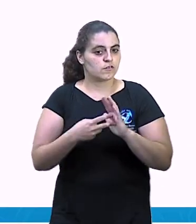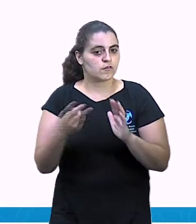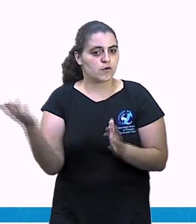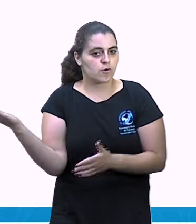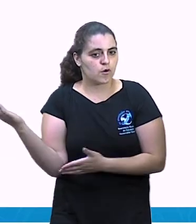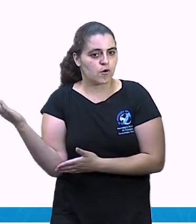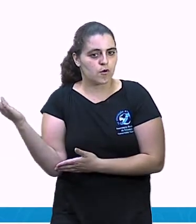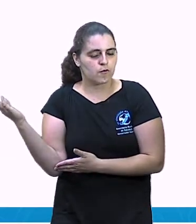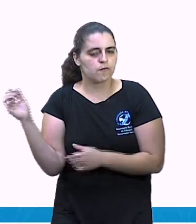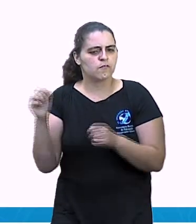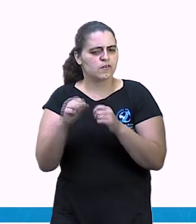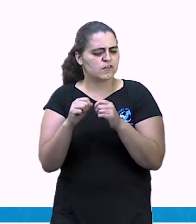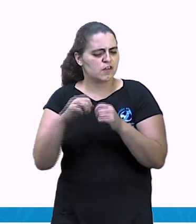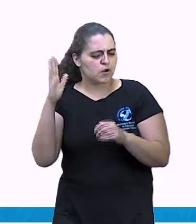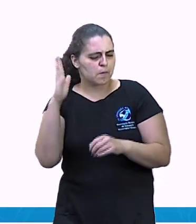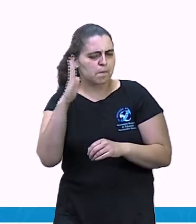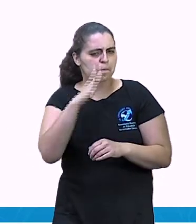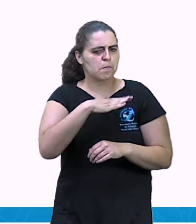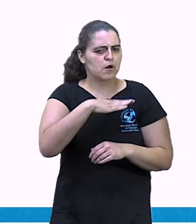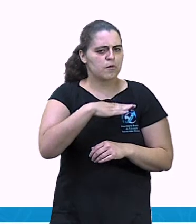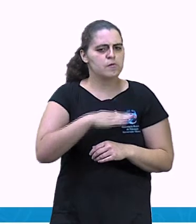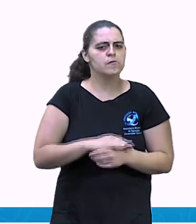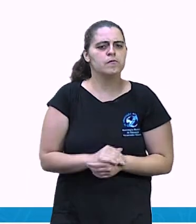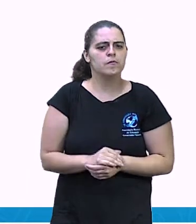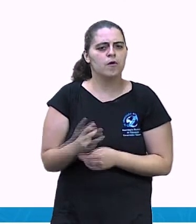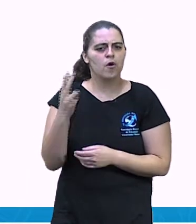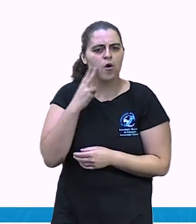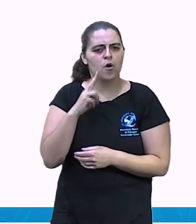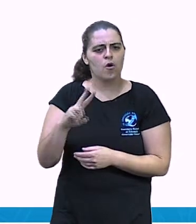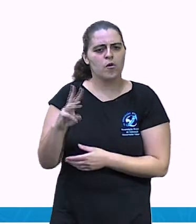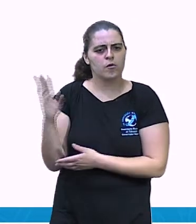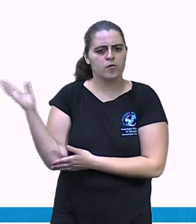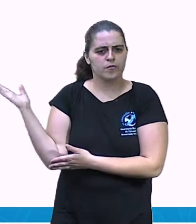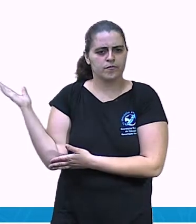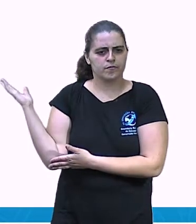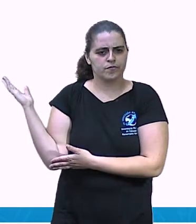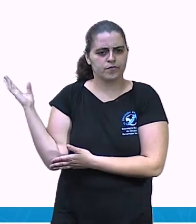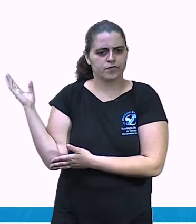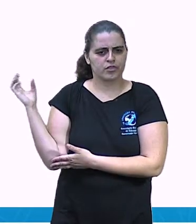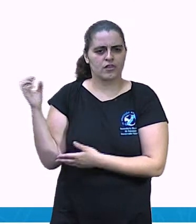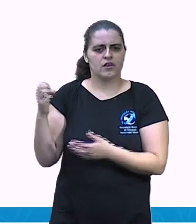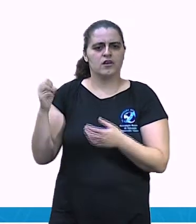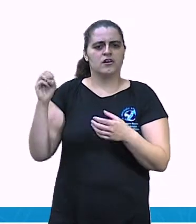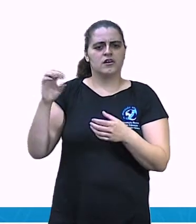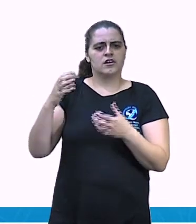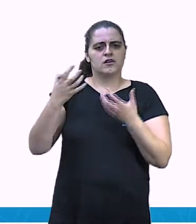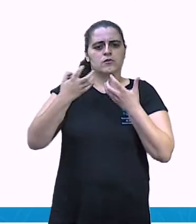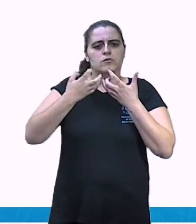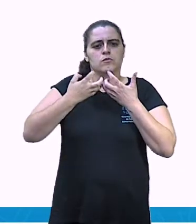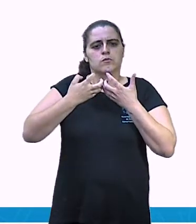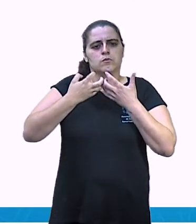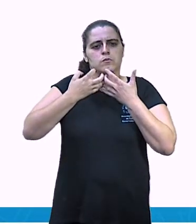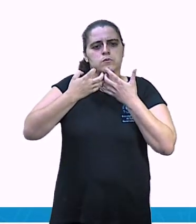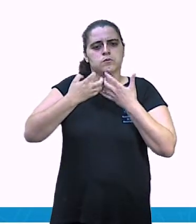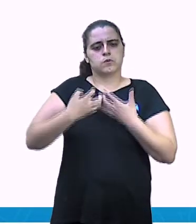maltrataram, né? Porque foi isso que esses meninos fizeram. E se fartaram, foi quando eles se cansaram.